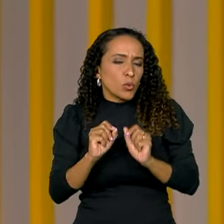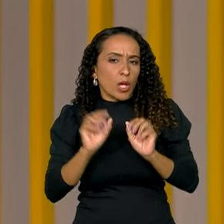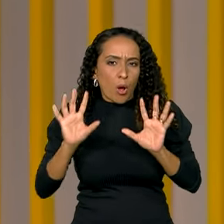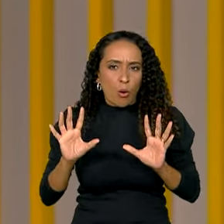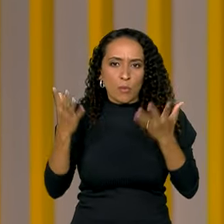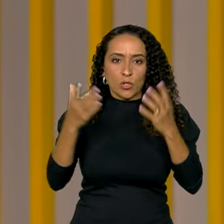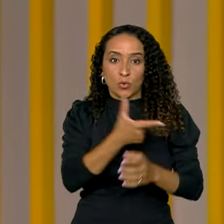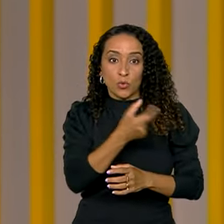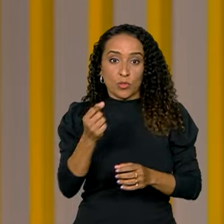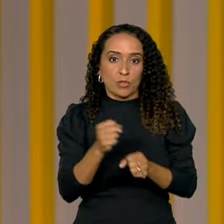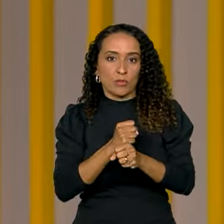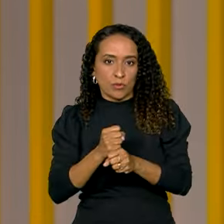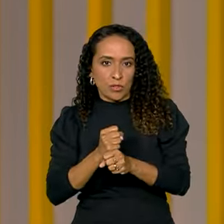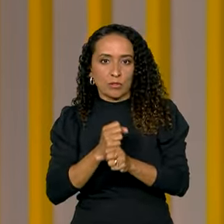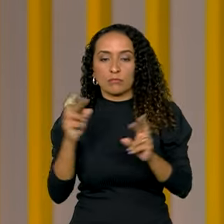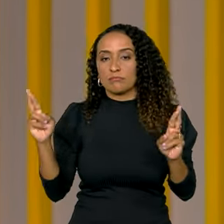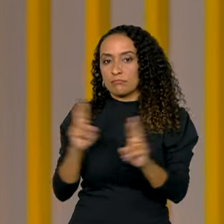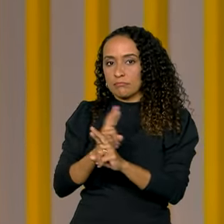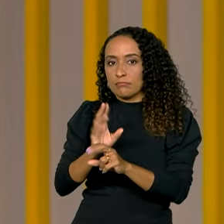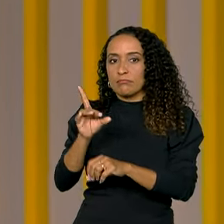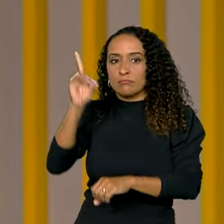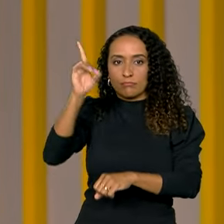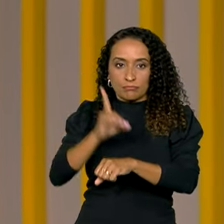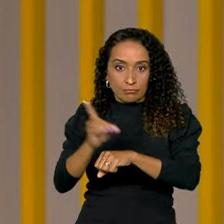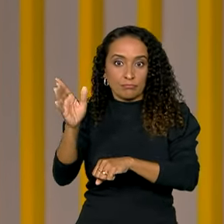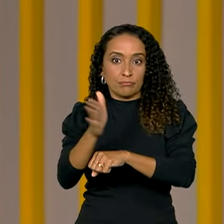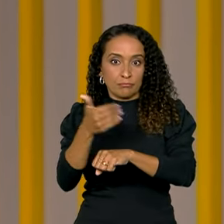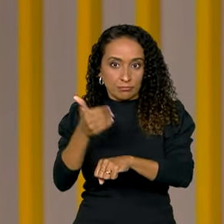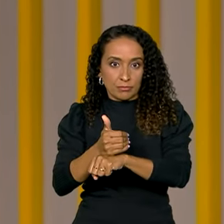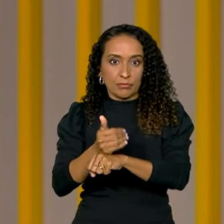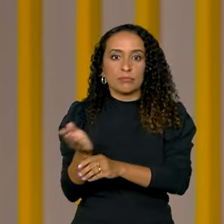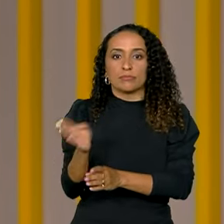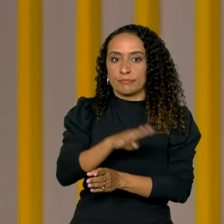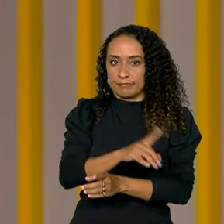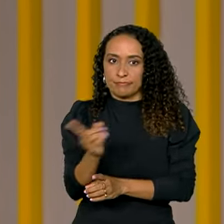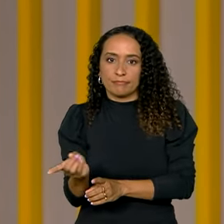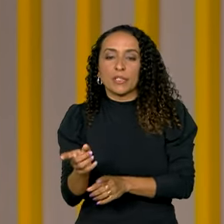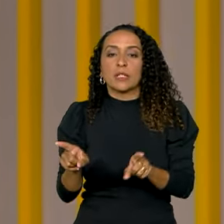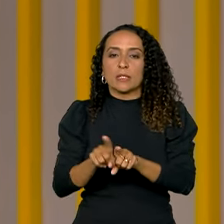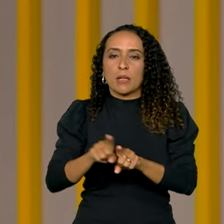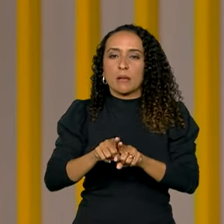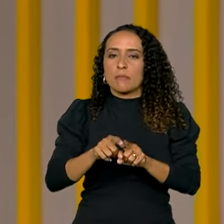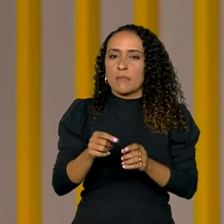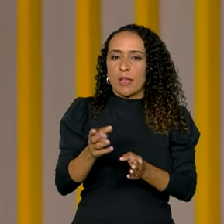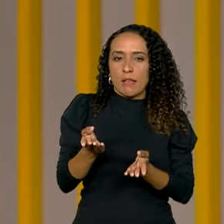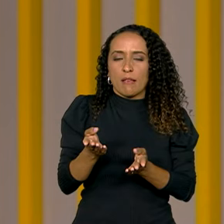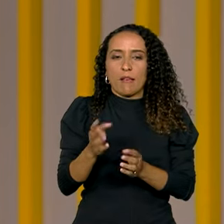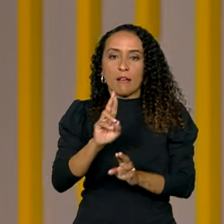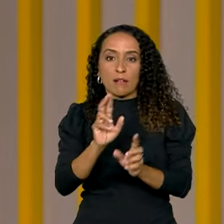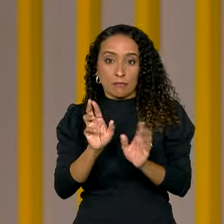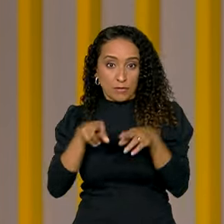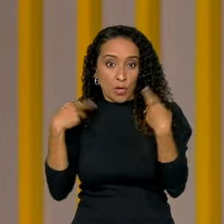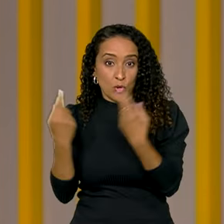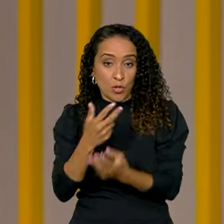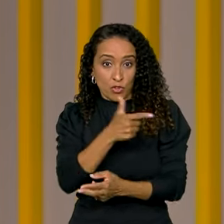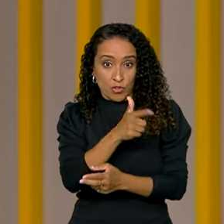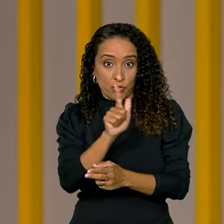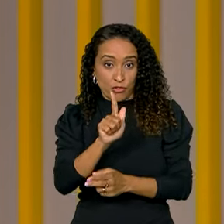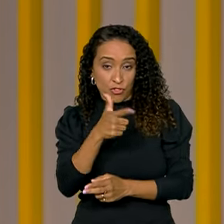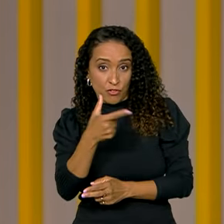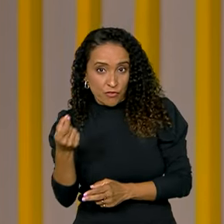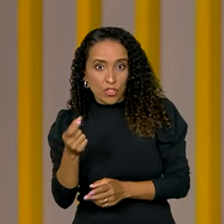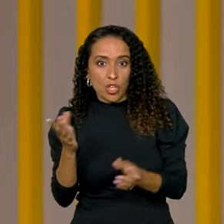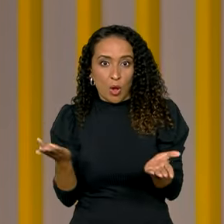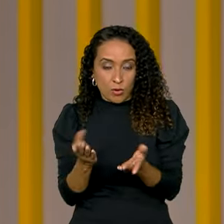comemoração dos 200 anos das relações diplomáticas bilaterais e à margem da reunião do G20, que acontece esta